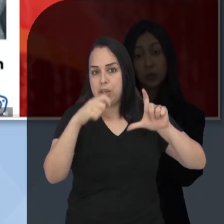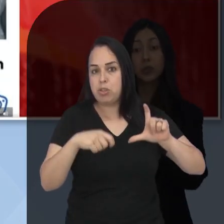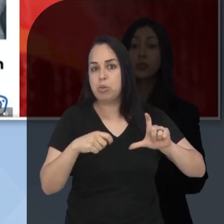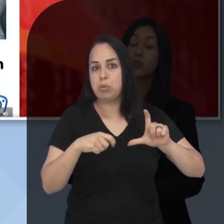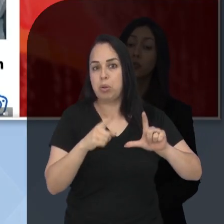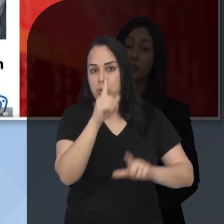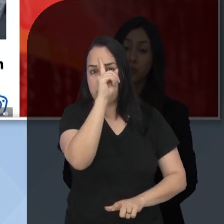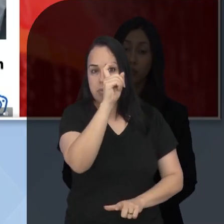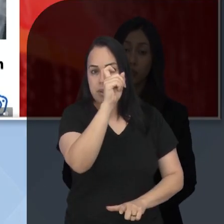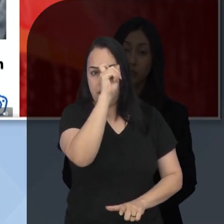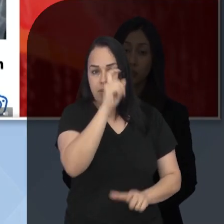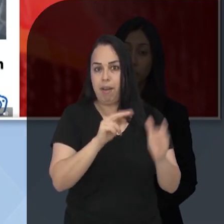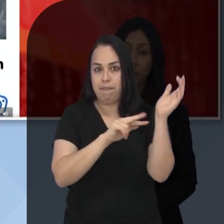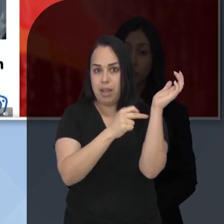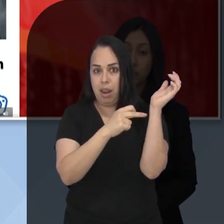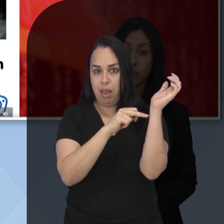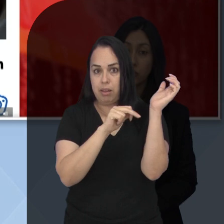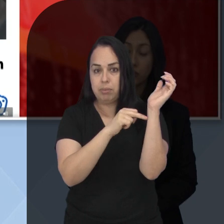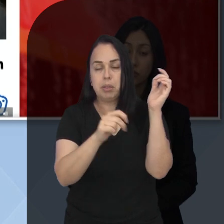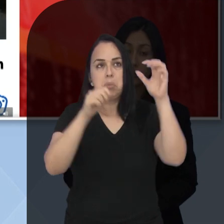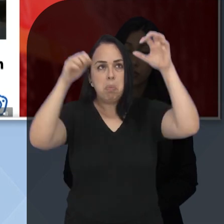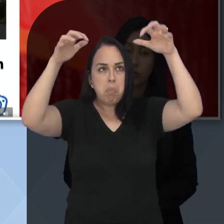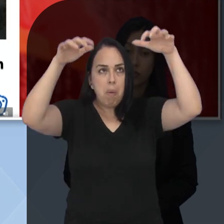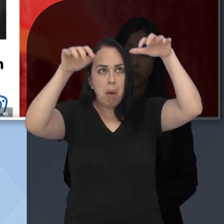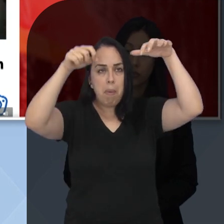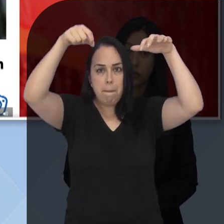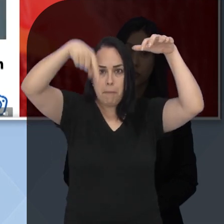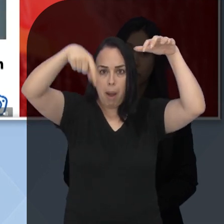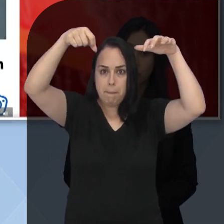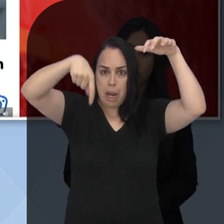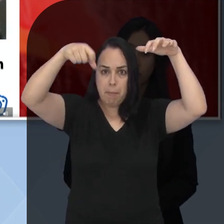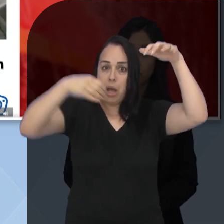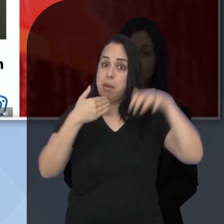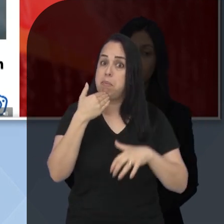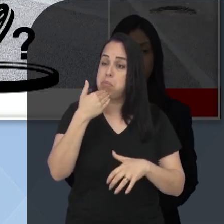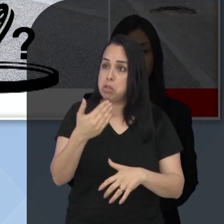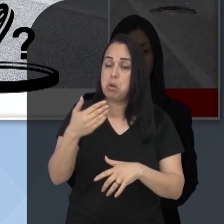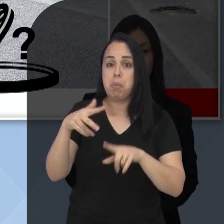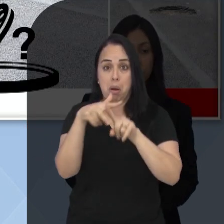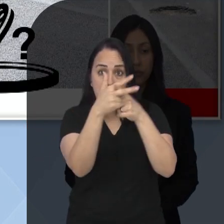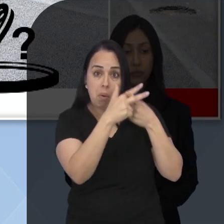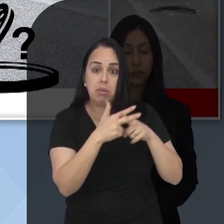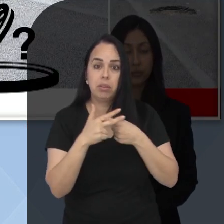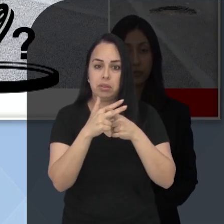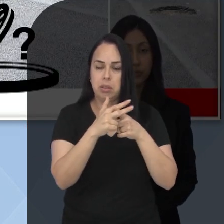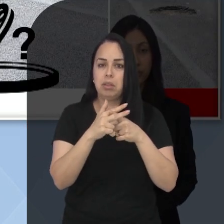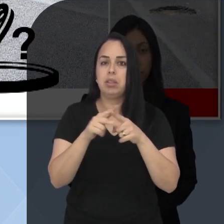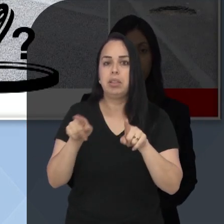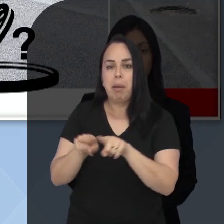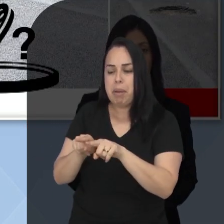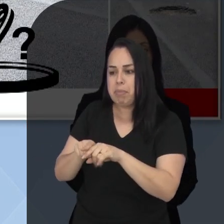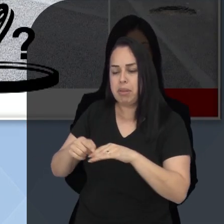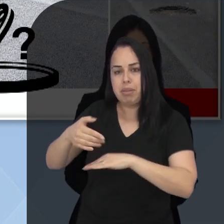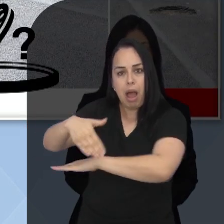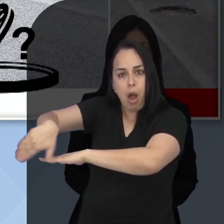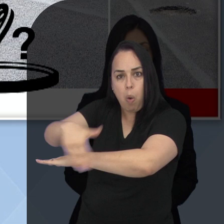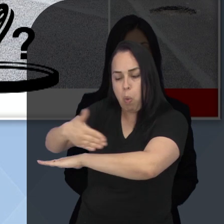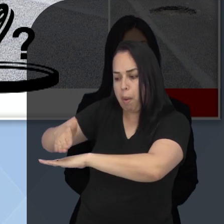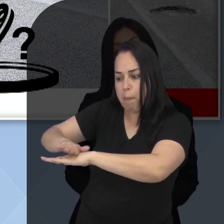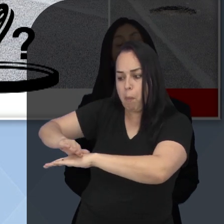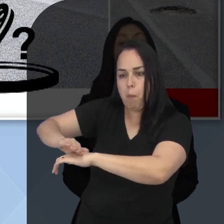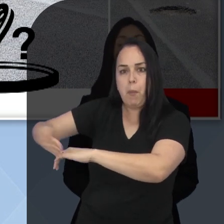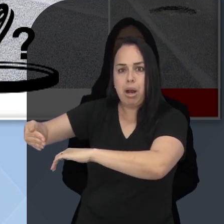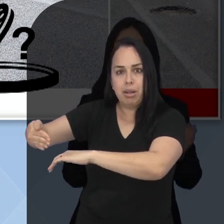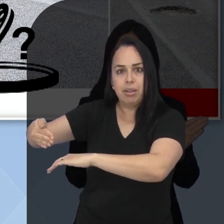de uma infiltração no hospital municipal causada pelas chuvas e cobrou providências. A parlamentar também pediu serviços de manutenção